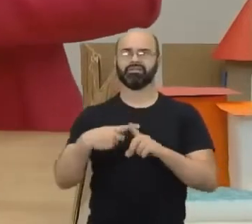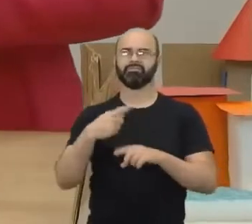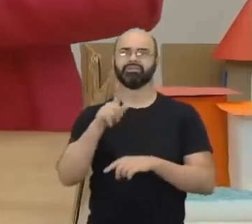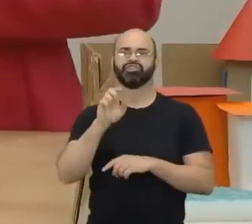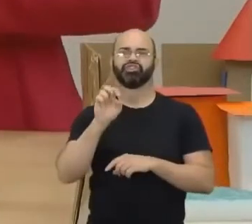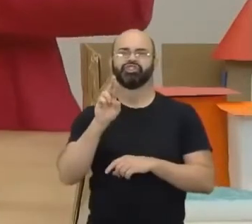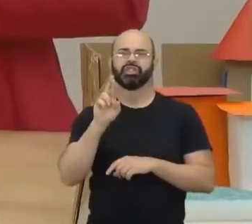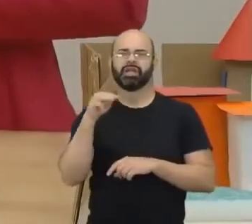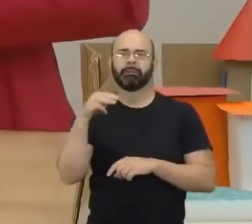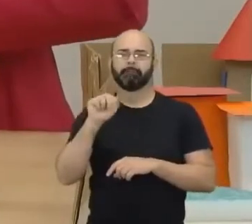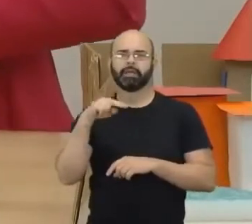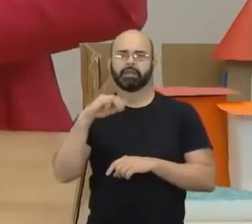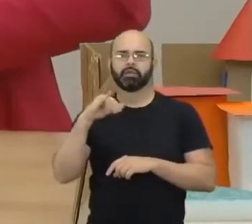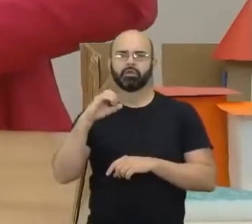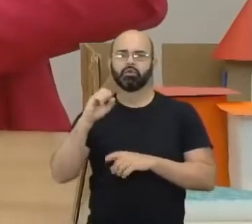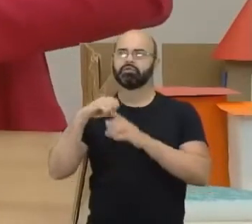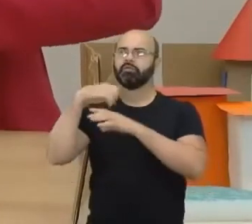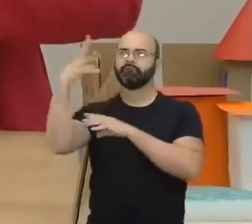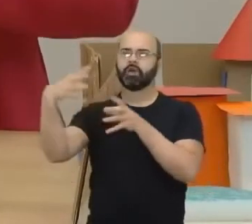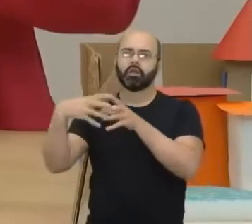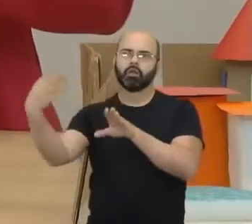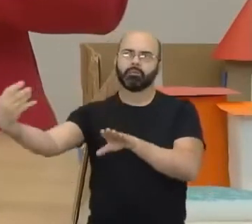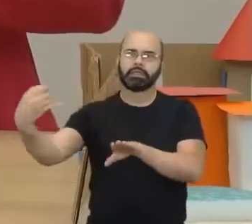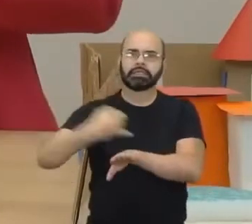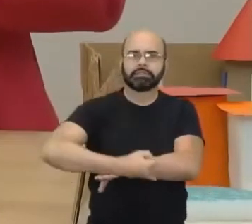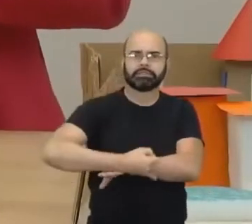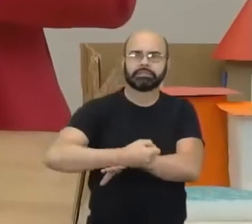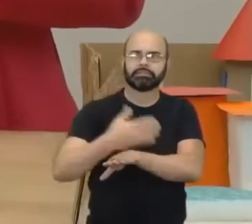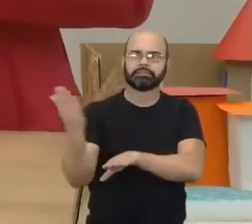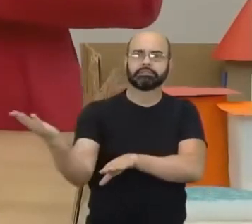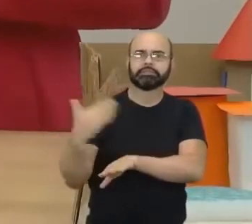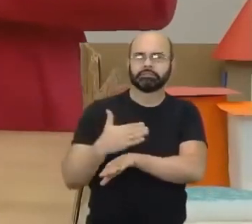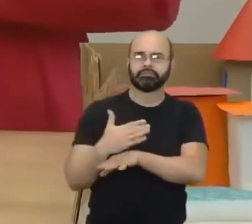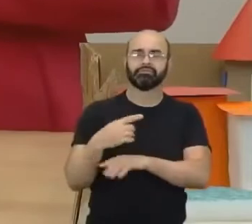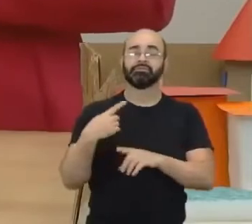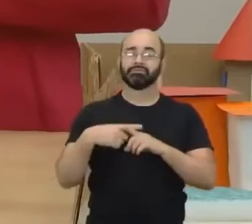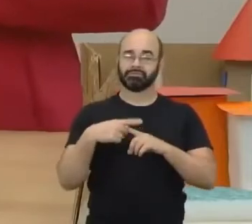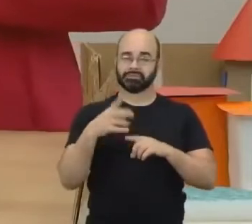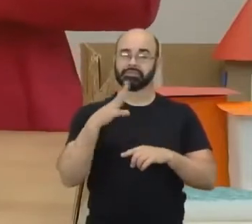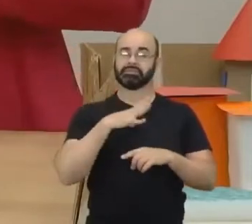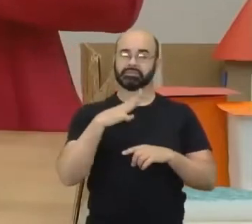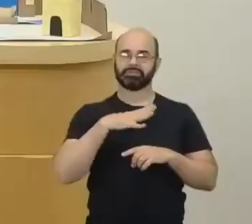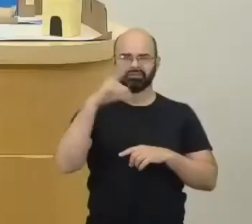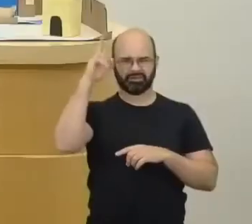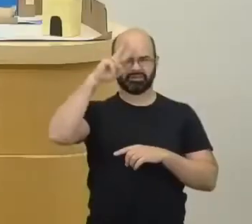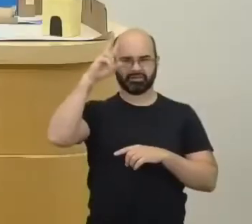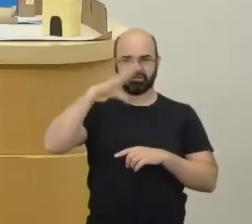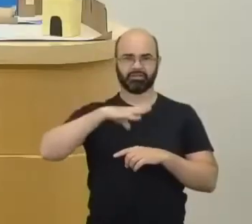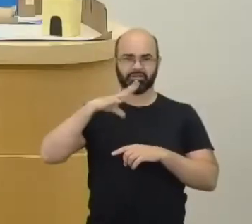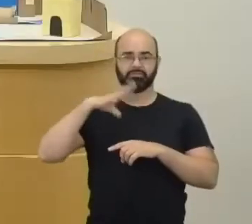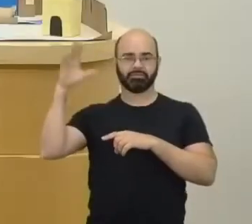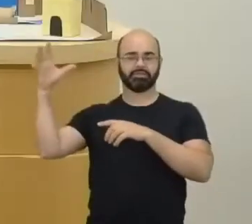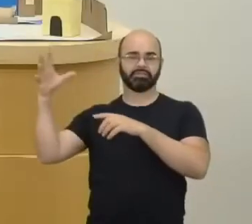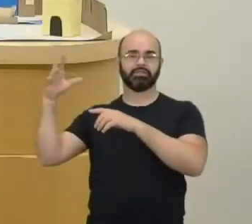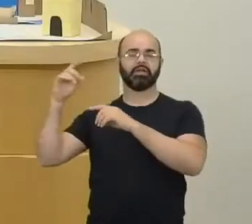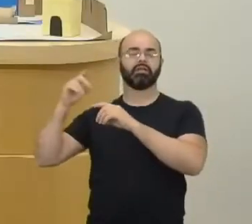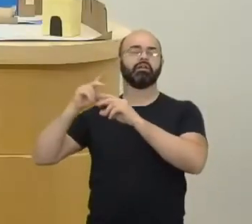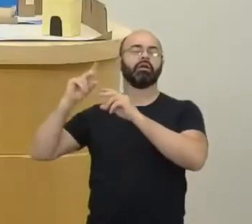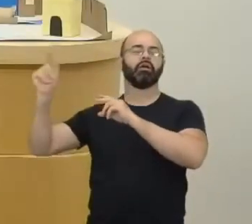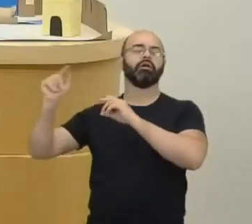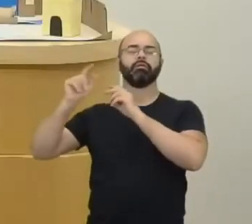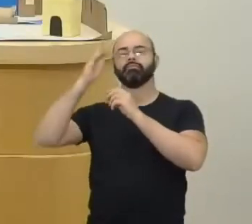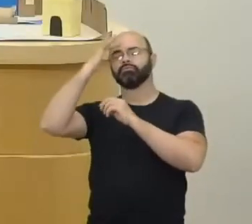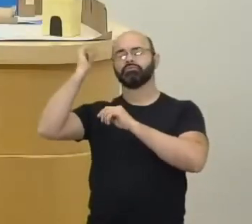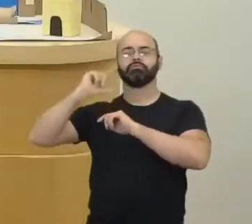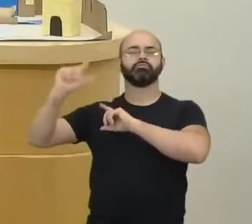chegando e aí, vocês se lembram que as cidades estão sendo esvaziadas? A gente tem uma ruralização? Vocês se lembram